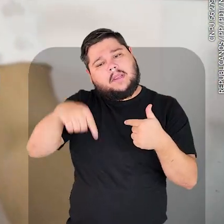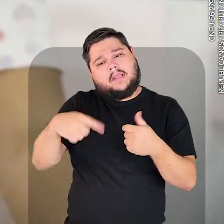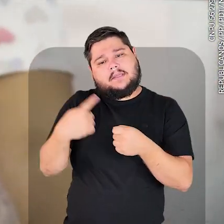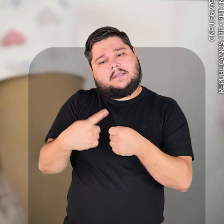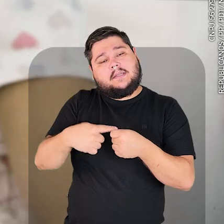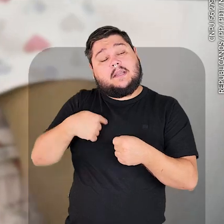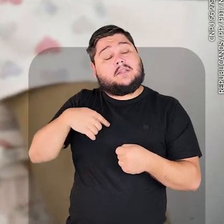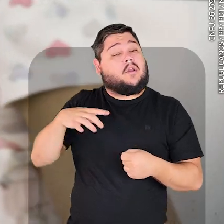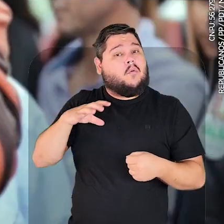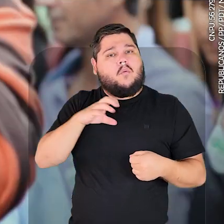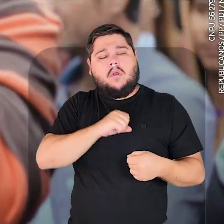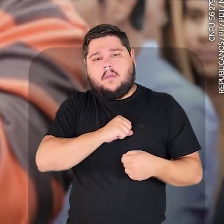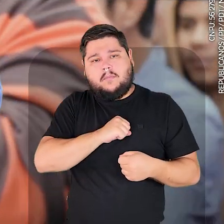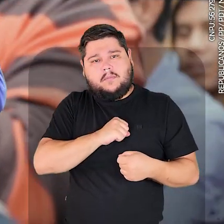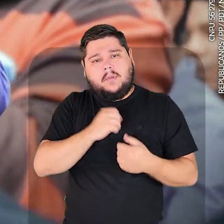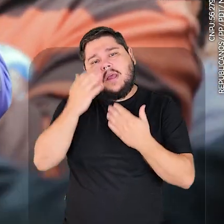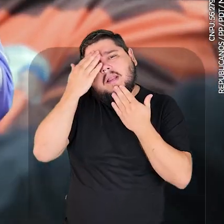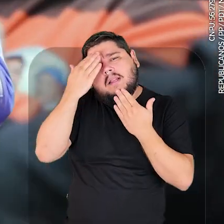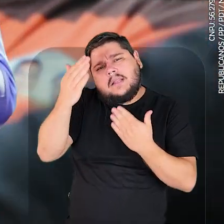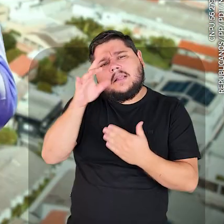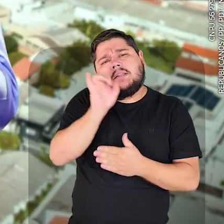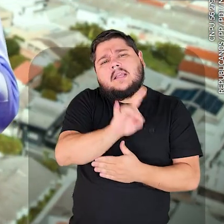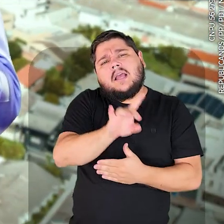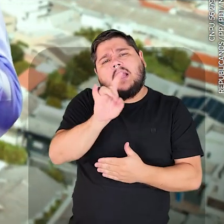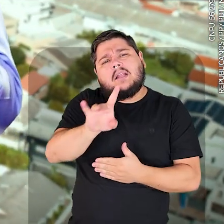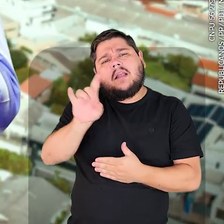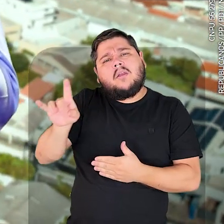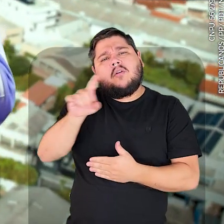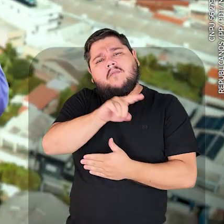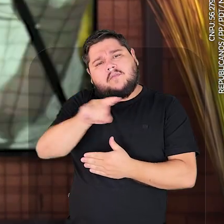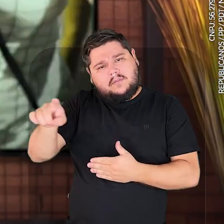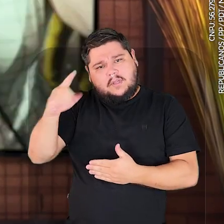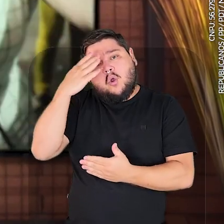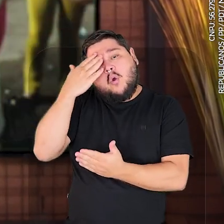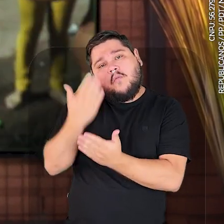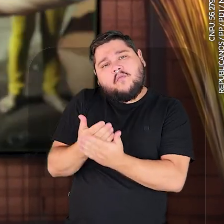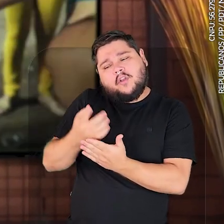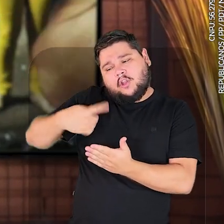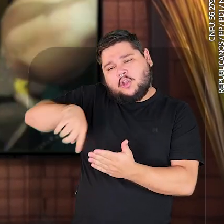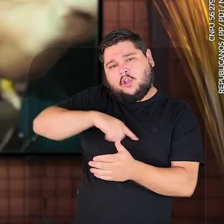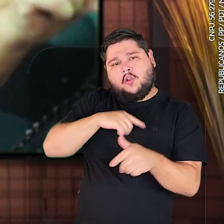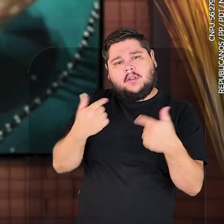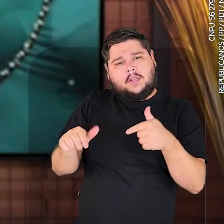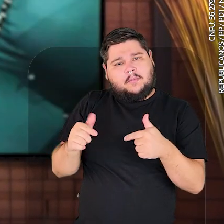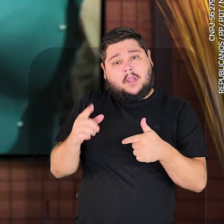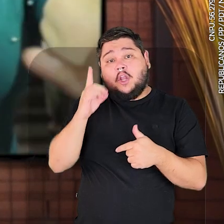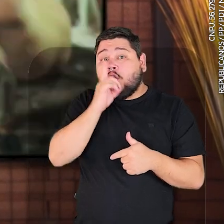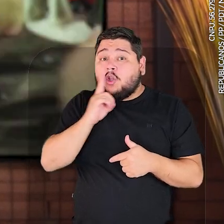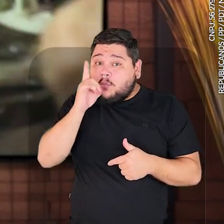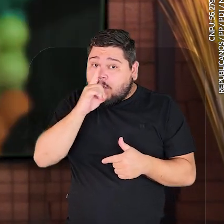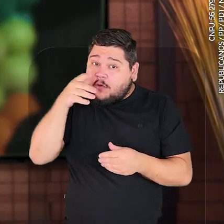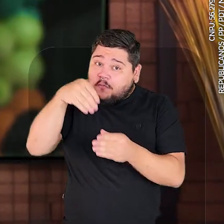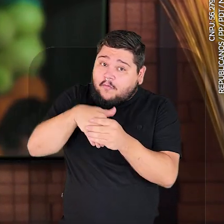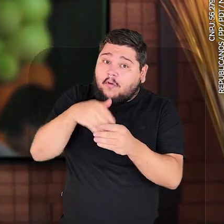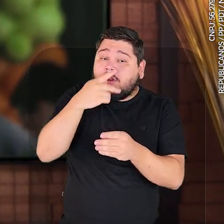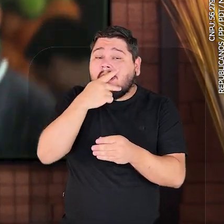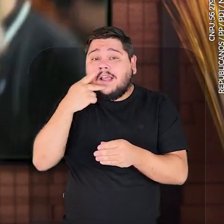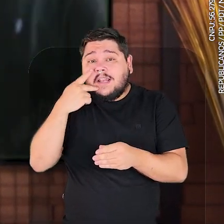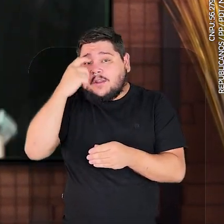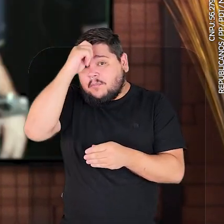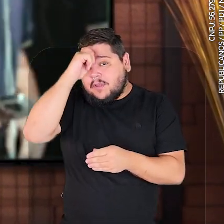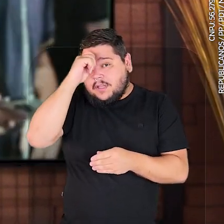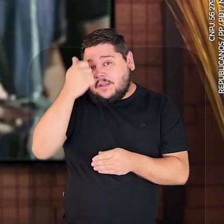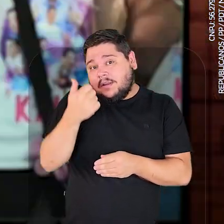de me dedicar os últimos quatro anos para trabalhar pela cidade que eu amo. Agradeço a cada um de vocês. Que confiou e